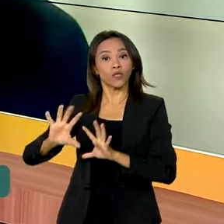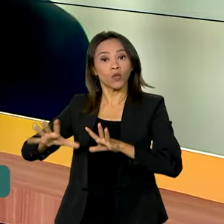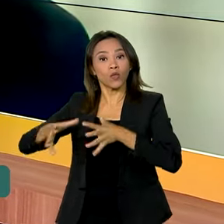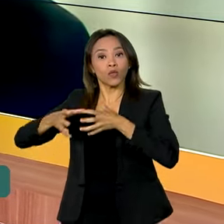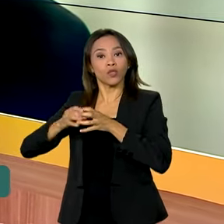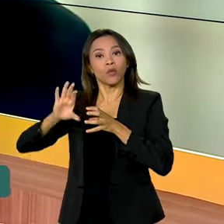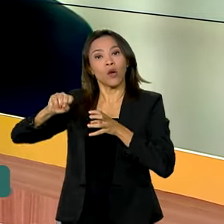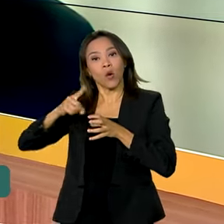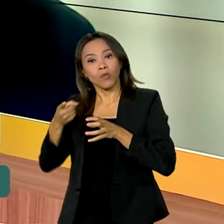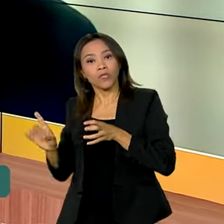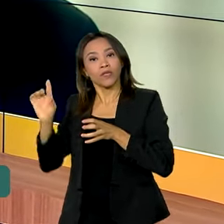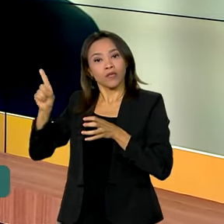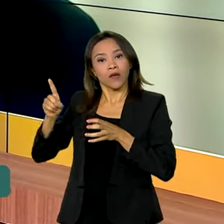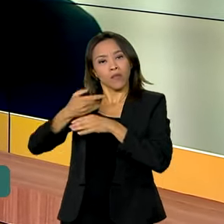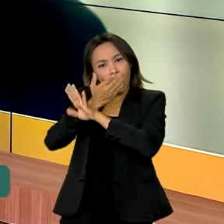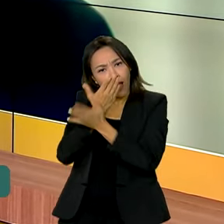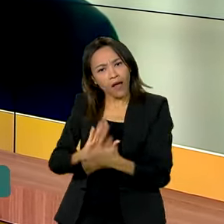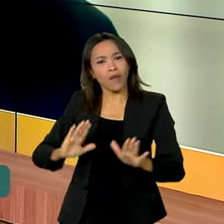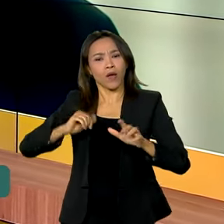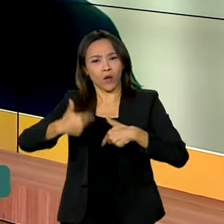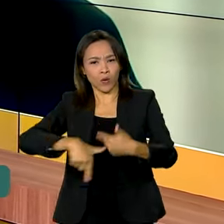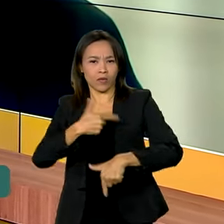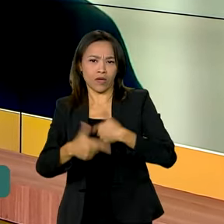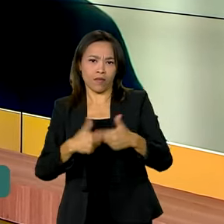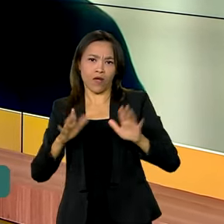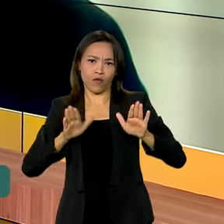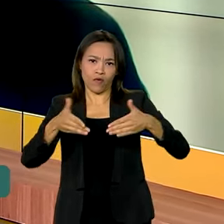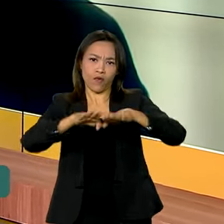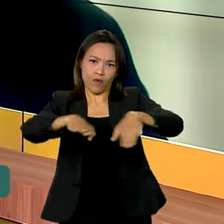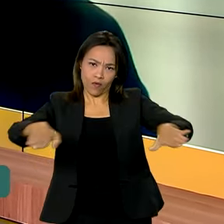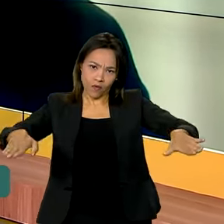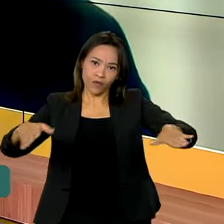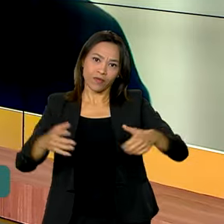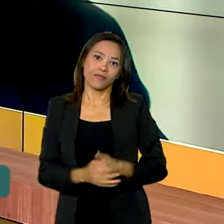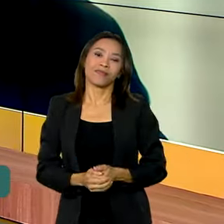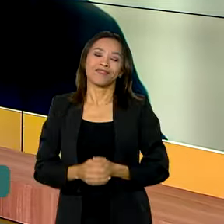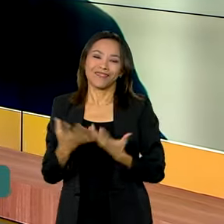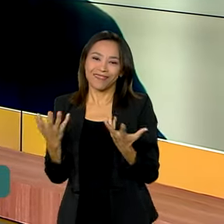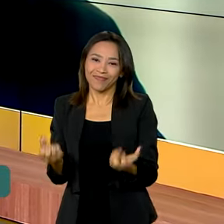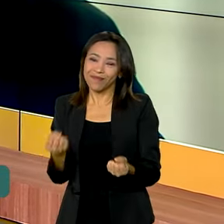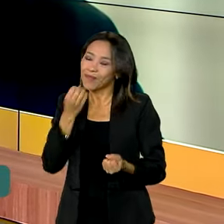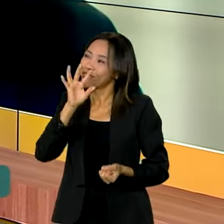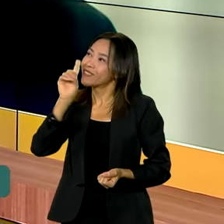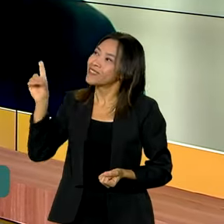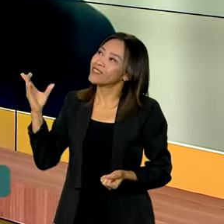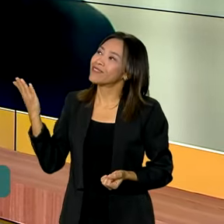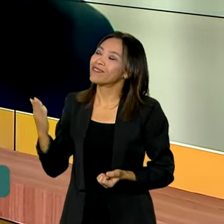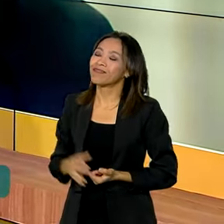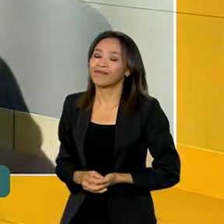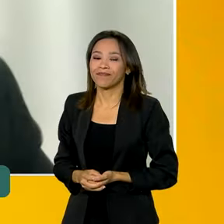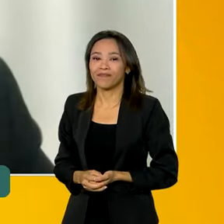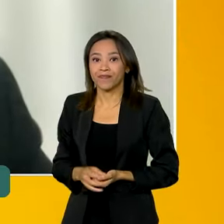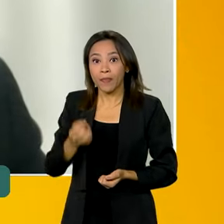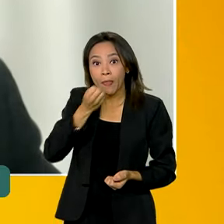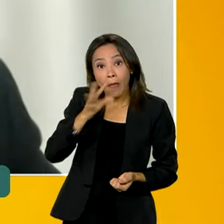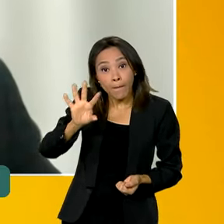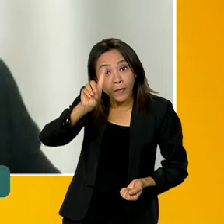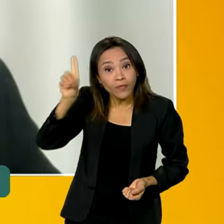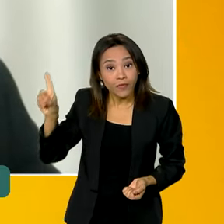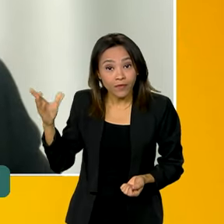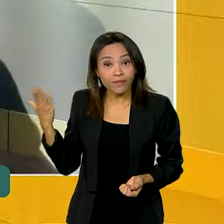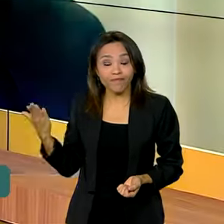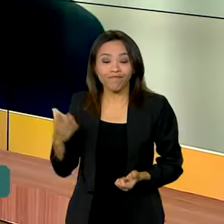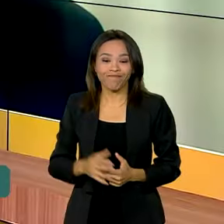do Trabalho Infantil. Bom dia, obrigada pela participação aqui no Brasil em dia. Bom dia, bom dia.